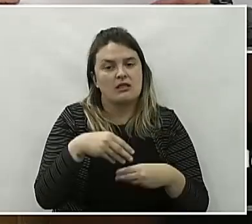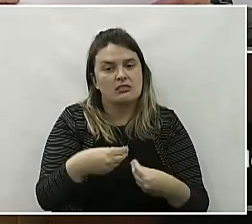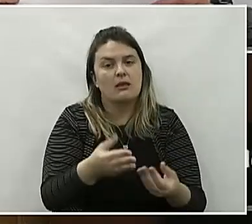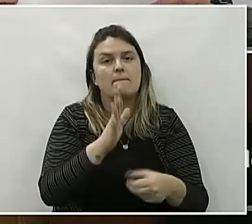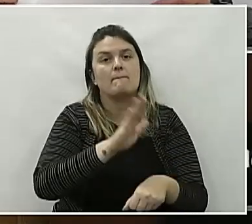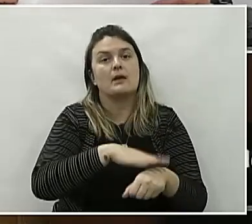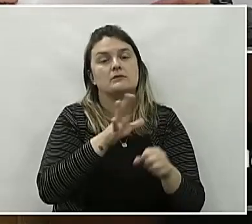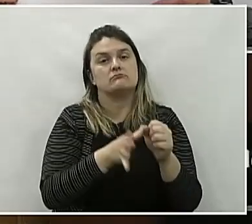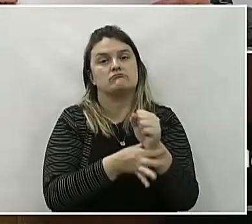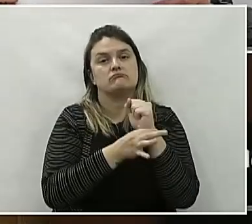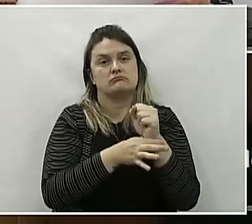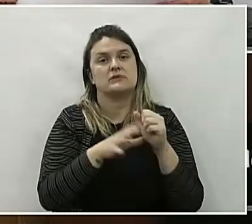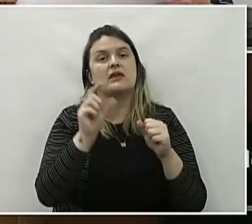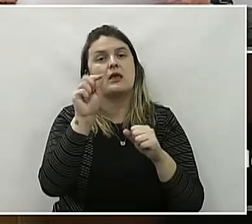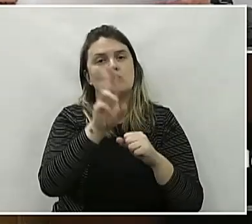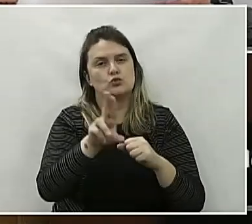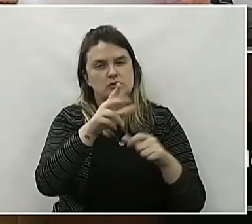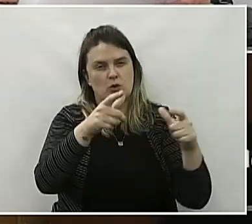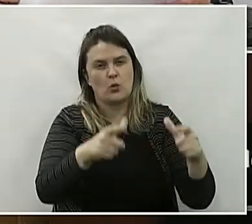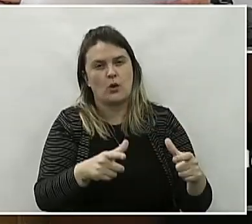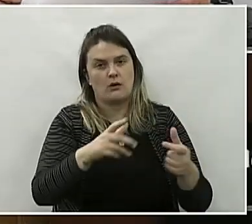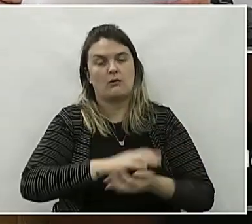para os estudantes e para a comunidade em geral.